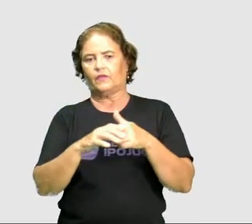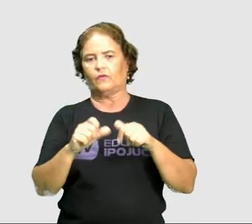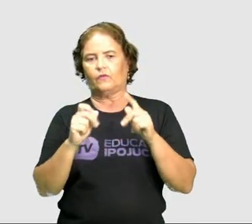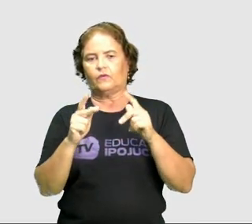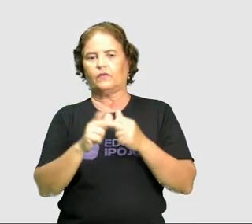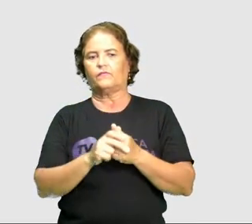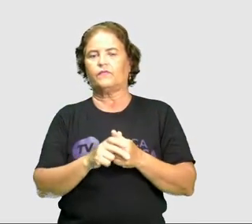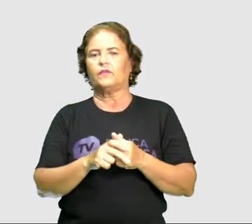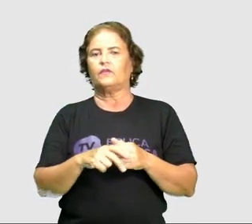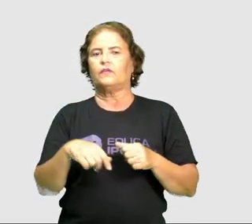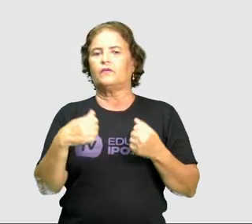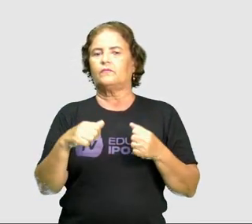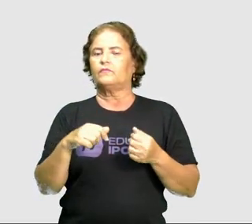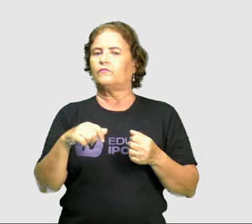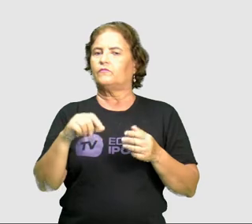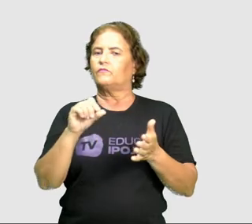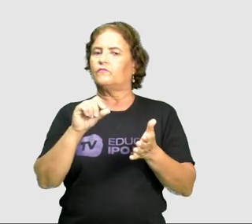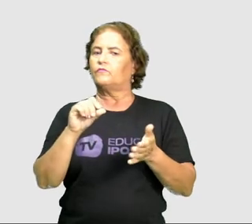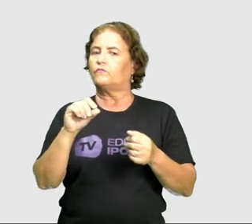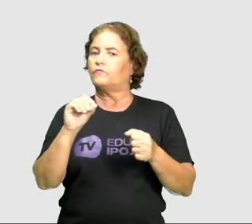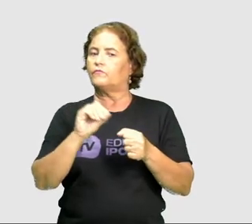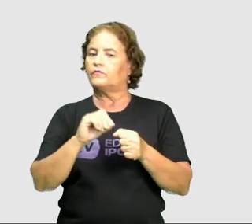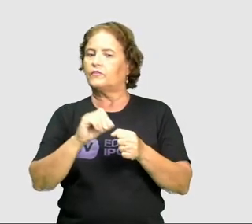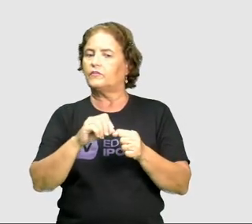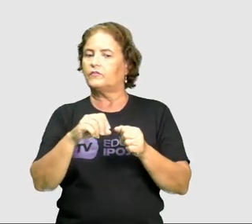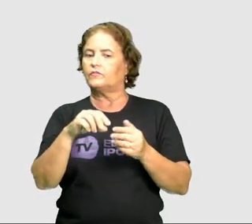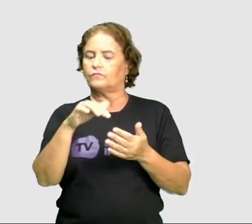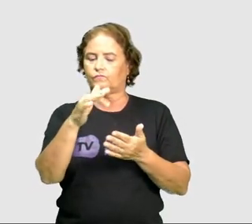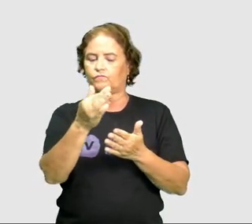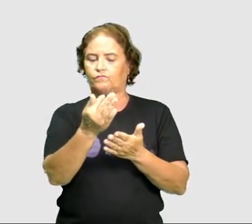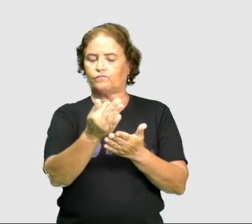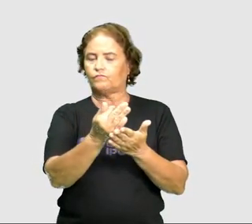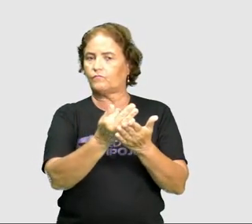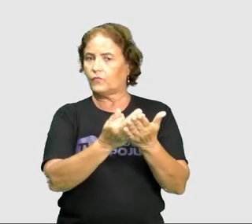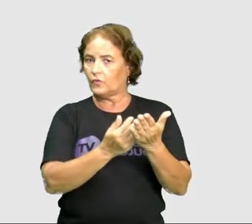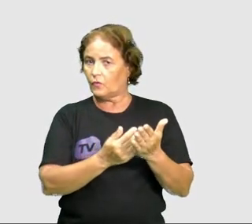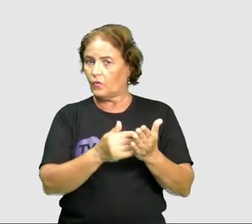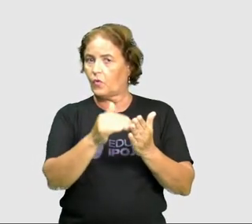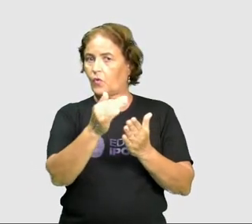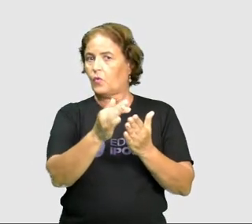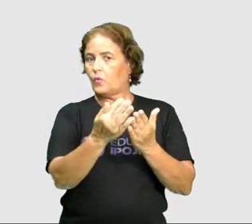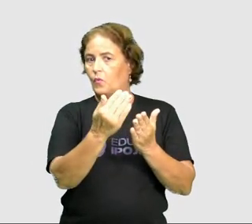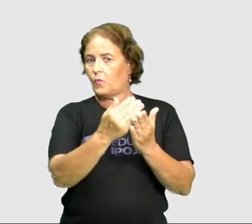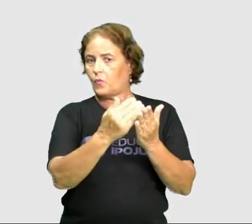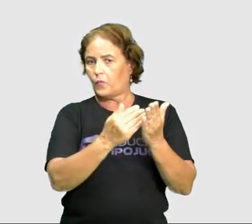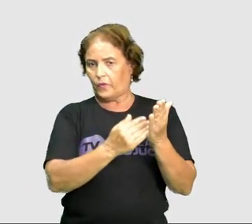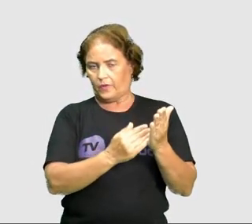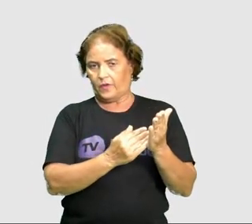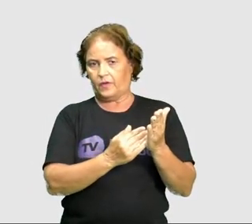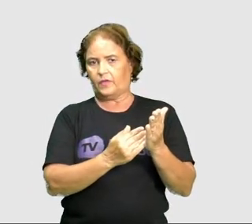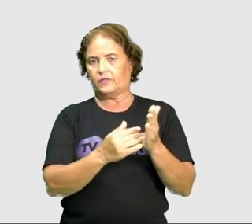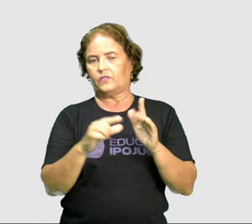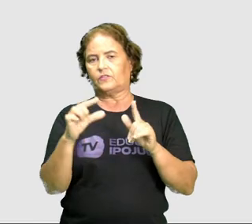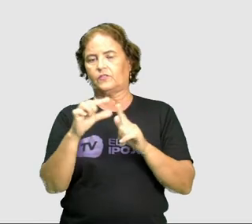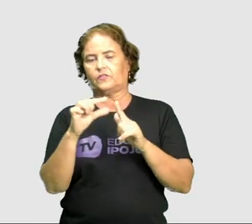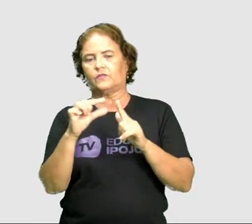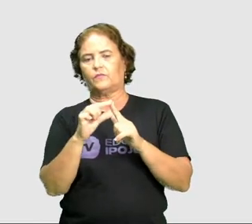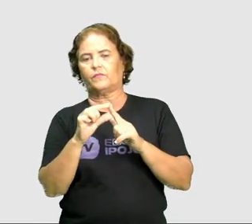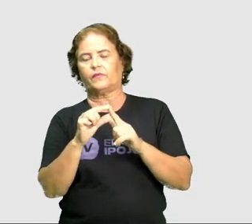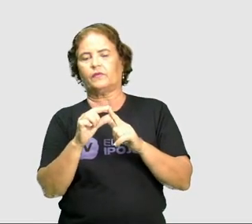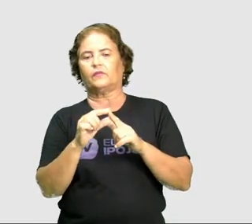lista de palavras conhecidas, que são acentuadas, e classificá-la como oxítonas, paroxítonas e